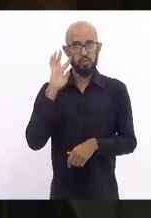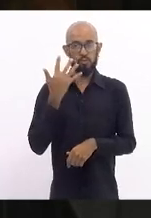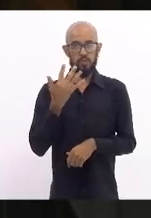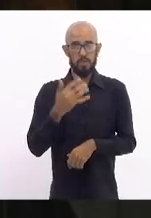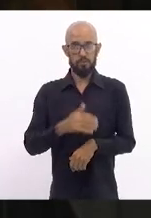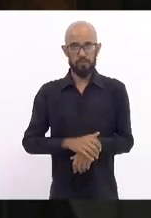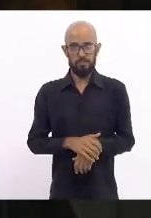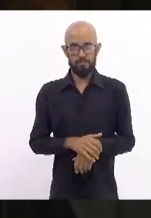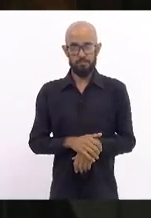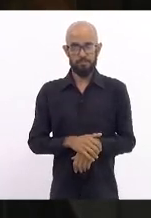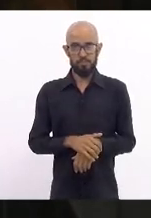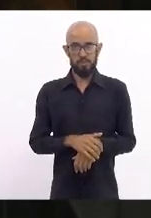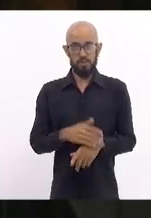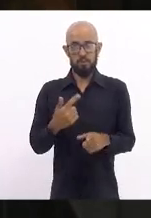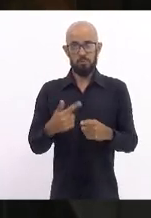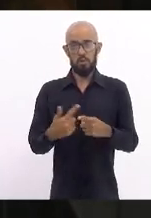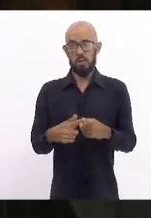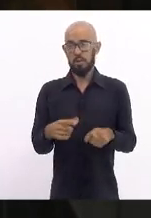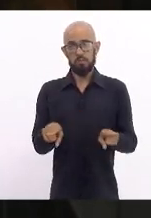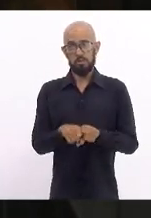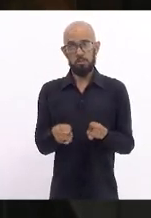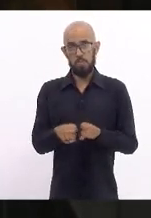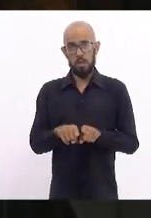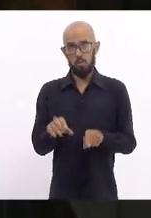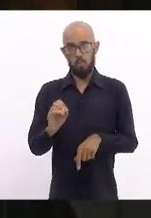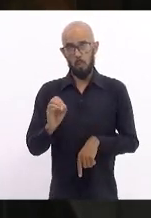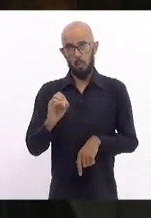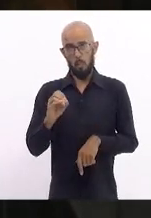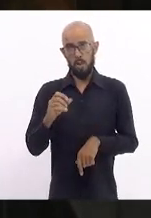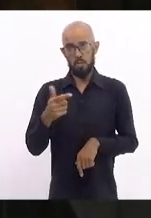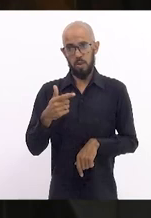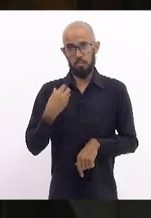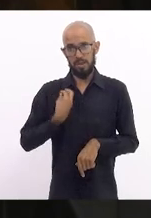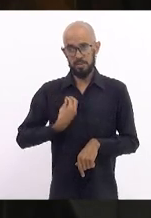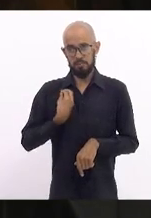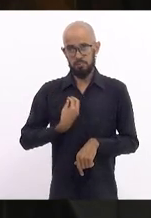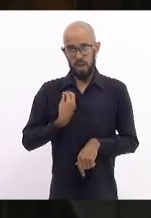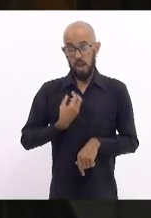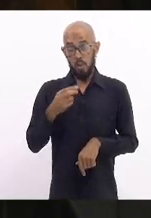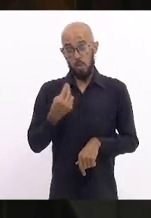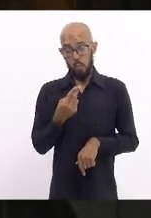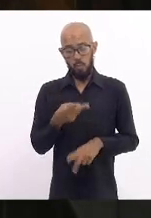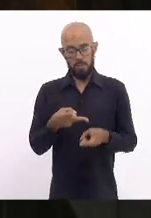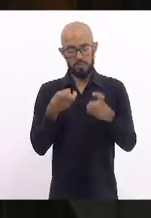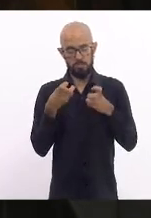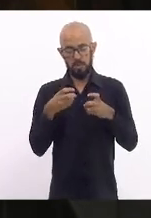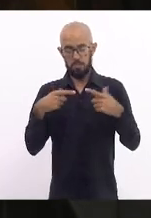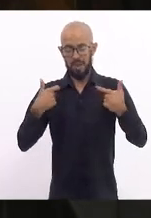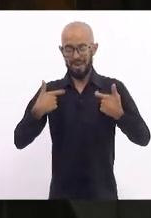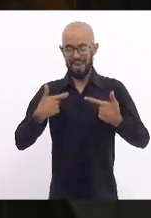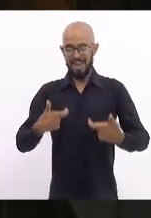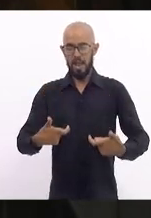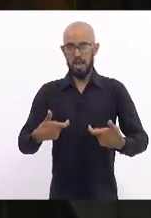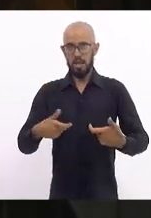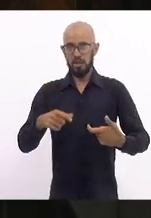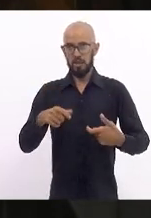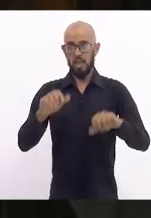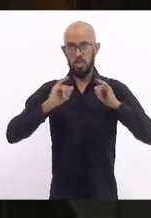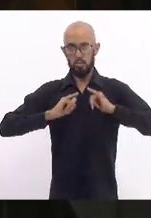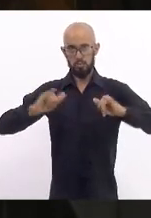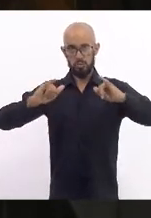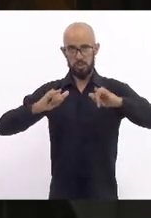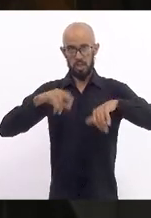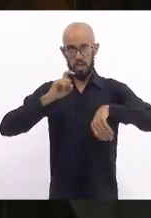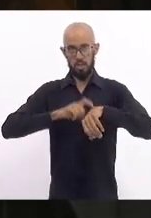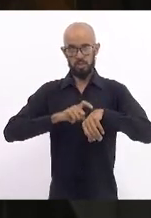porque, ao mesmo tempo, ninguém participou, ouviu uma guerra que a notícia é em tempo real e dado